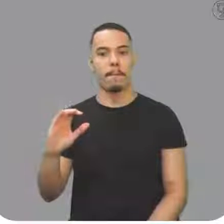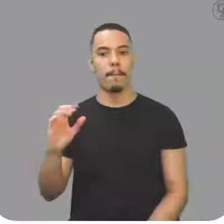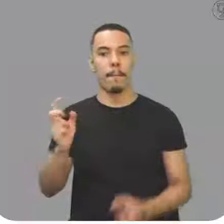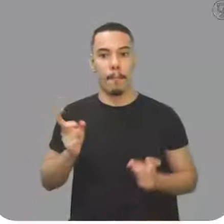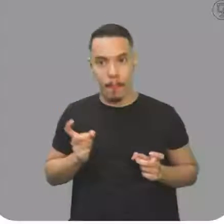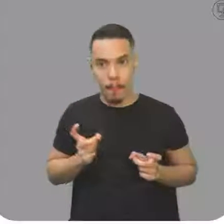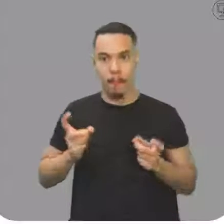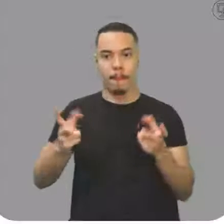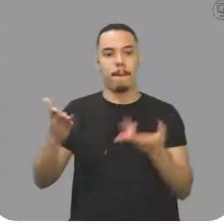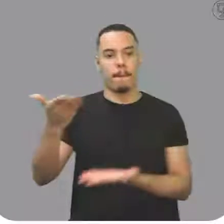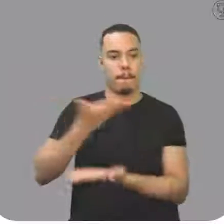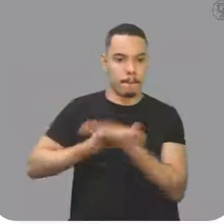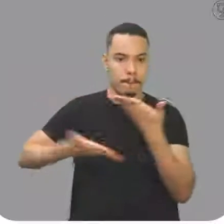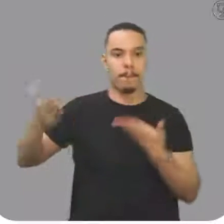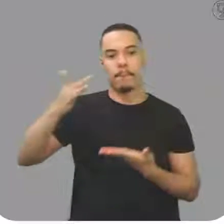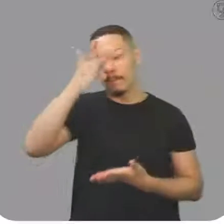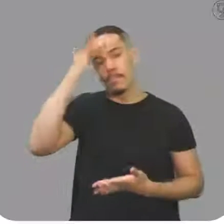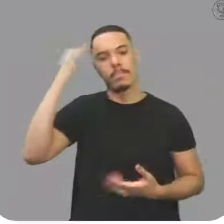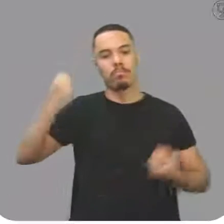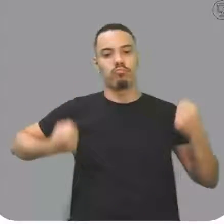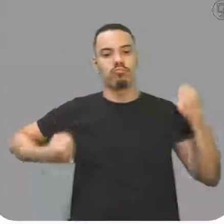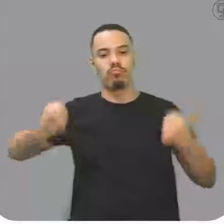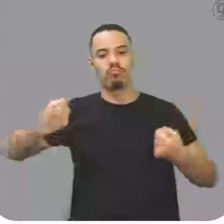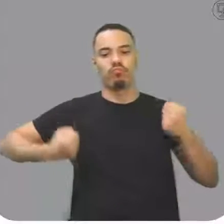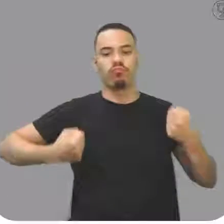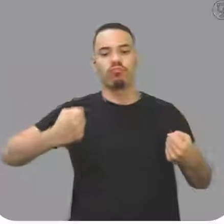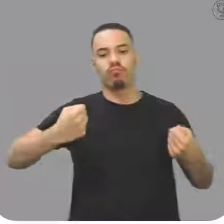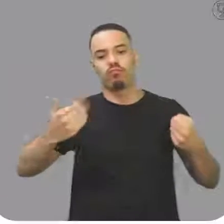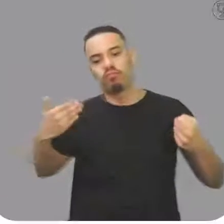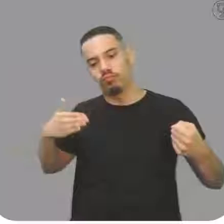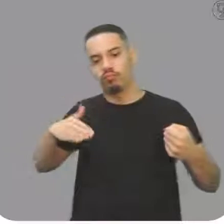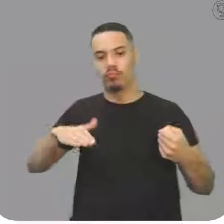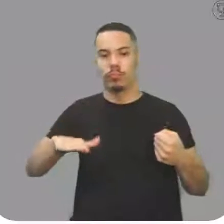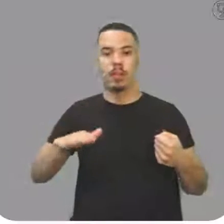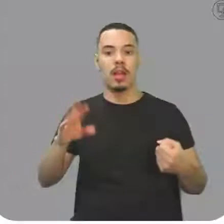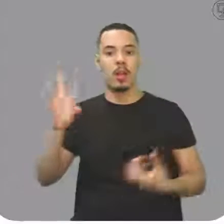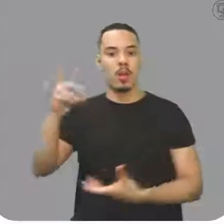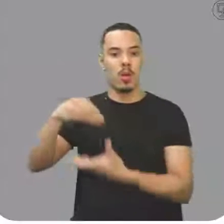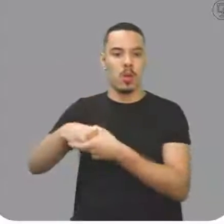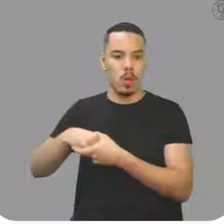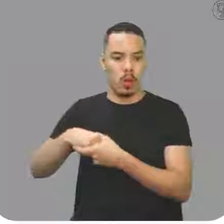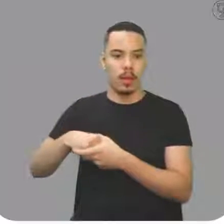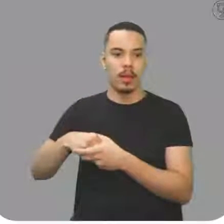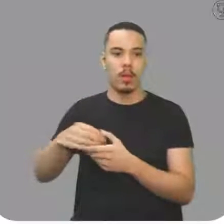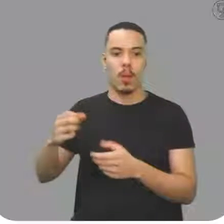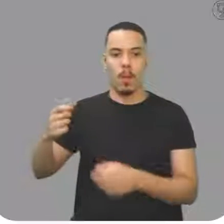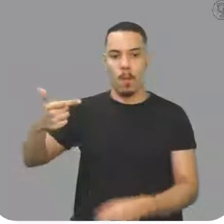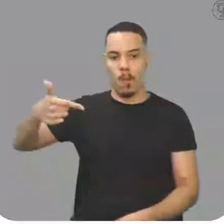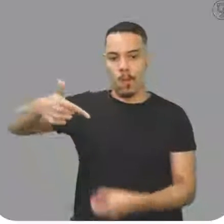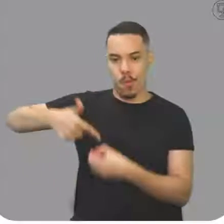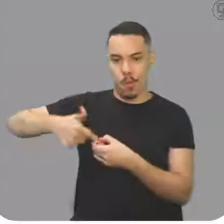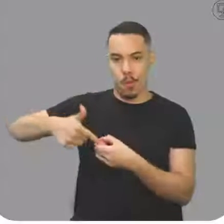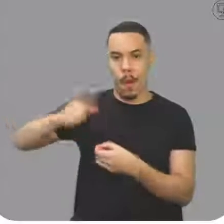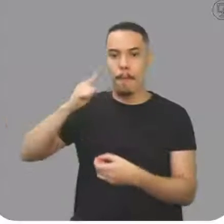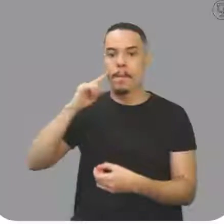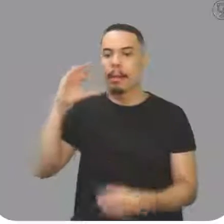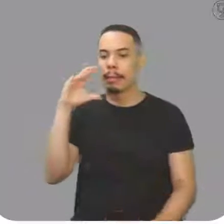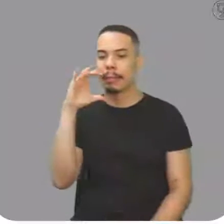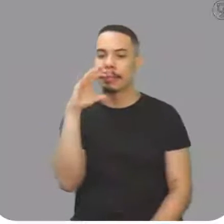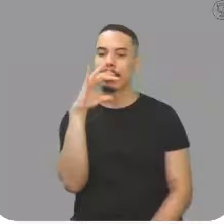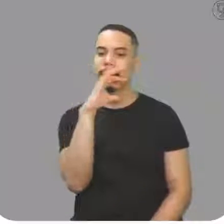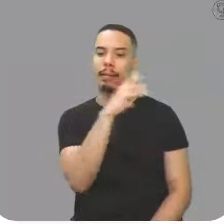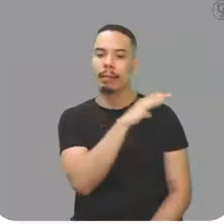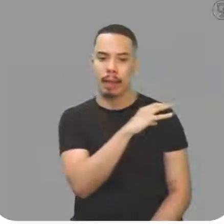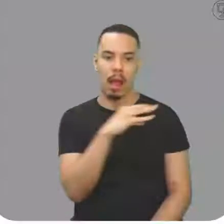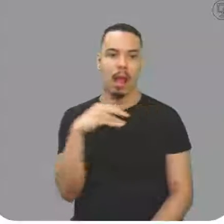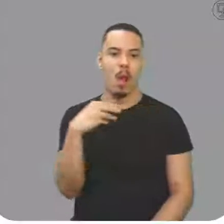revender o líquido aos motoristas, instalou um mecanismo na bomba de combustível para aquecer esse